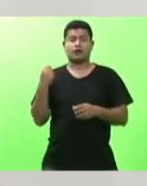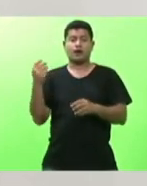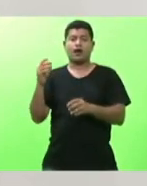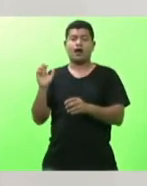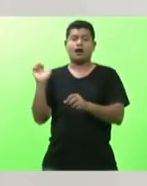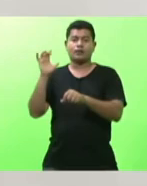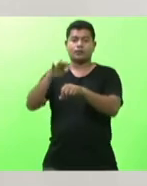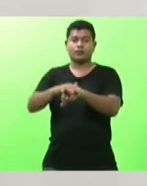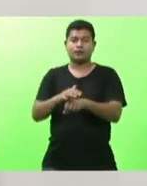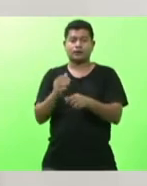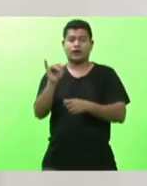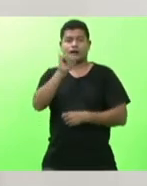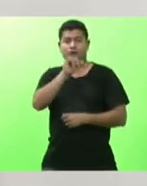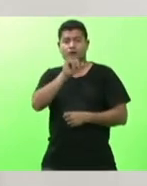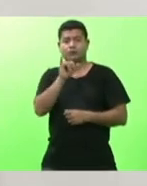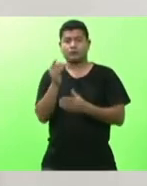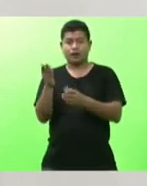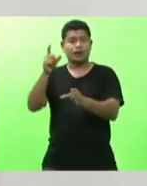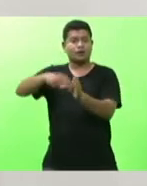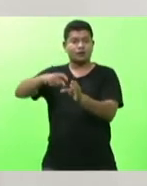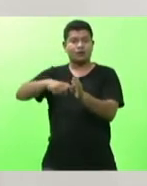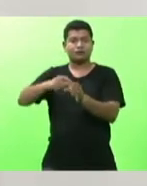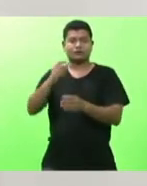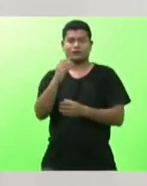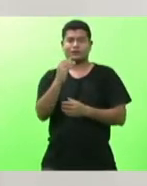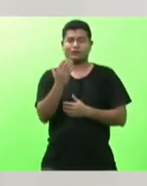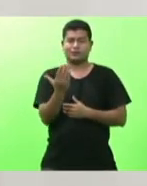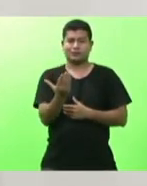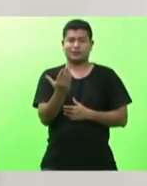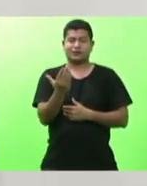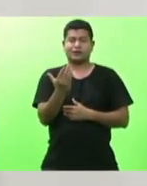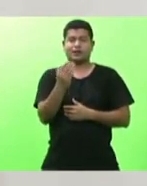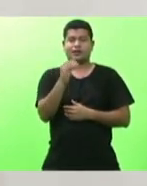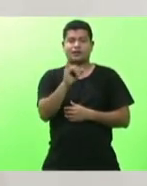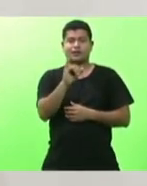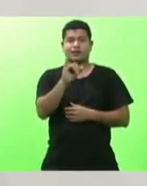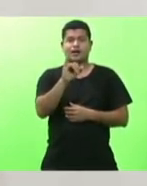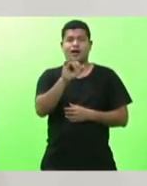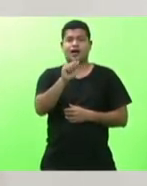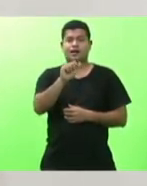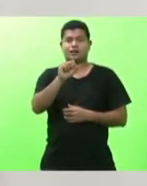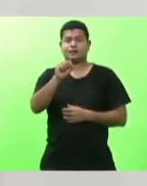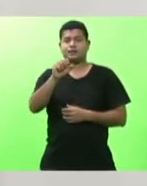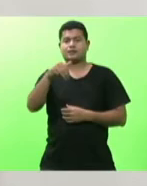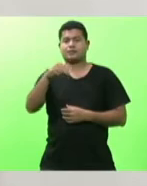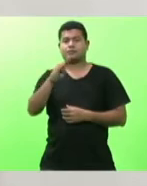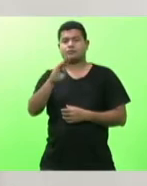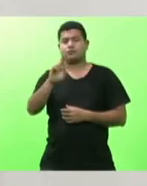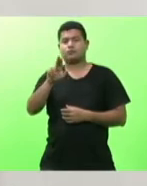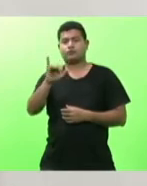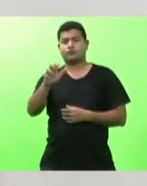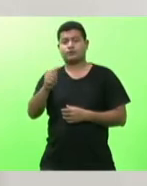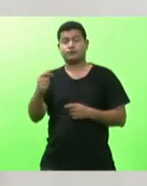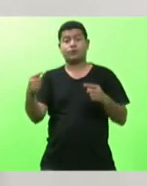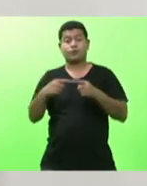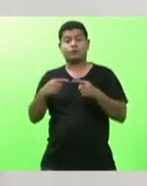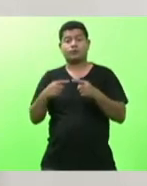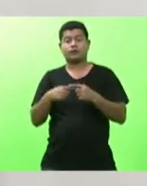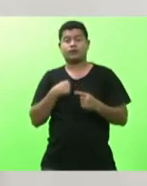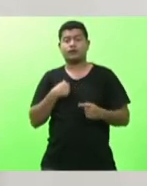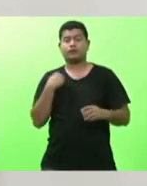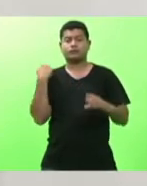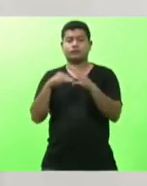a colônia de azambuja aliado a isto nesta data encaminhei um projeto de lei para a